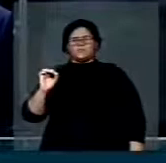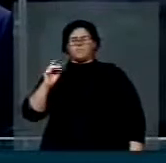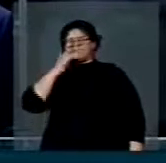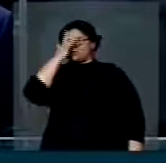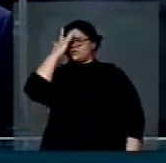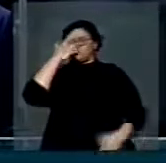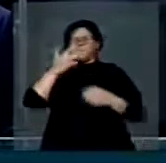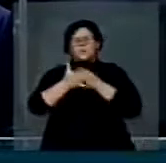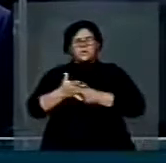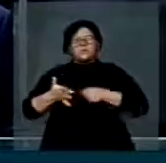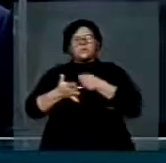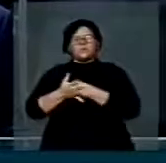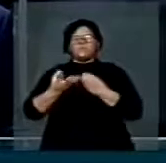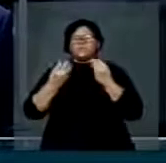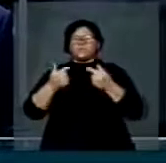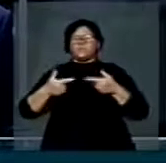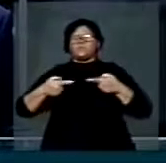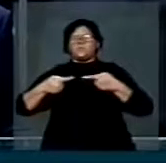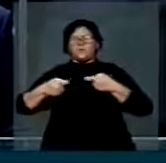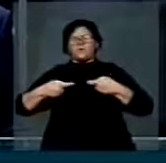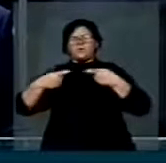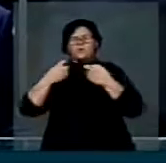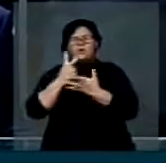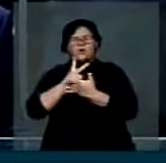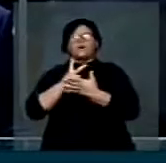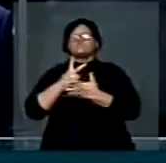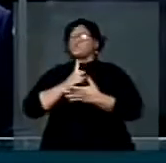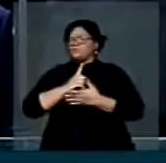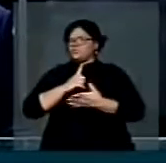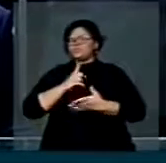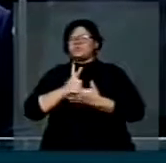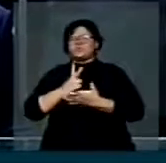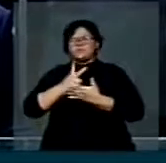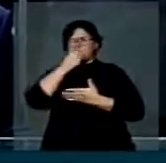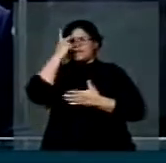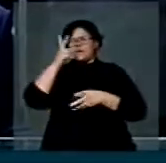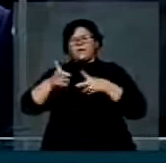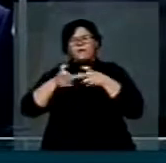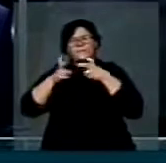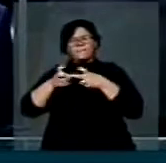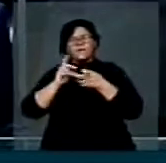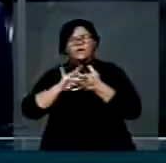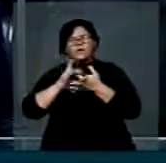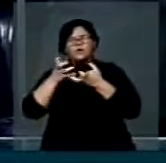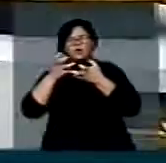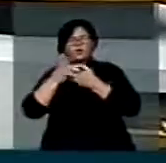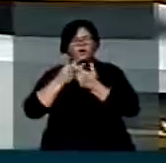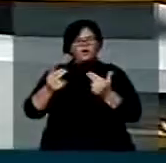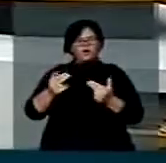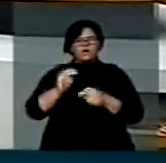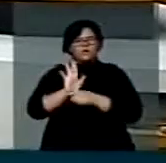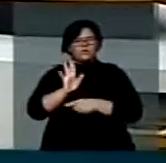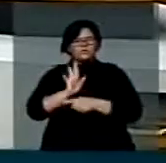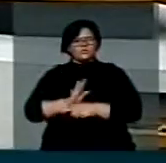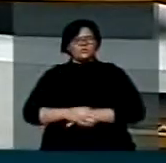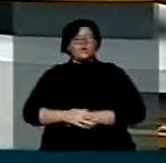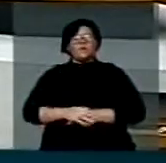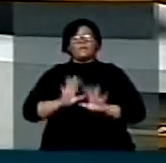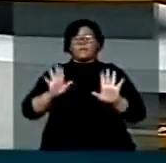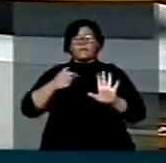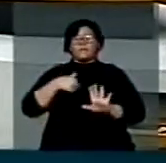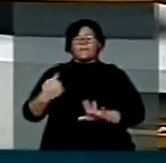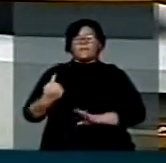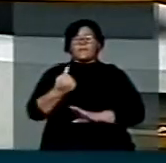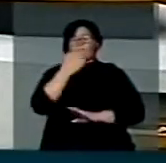...grande batalhador pelas causas dos fracos e oprimidos do seu Estado e do Brasil, do Maranhão. Com a palavra. Obrigado, Sr. Presidente. Eu venho a essa